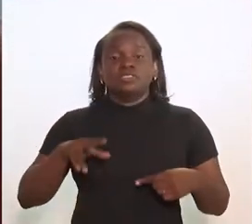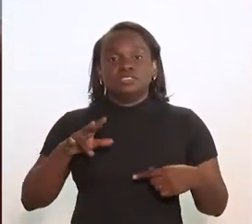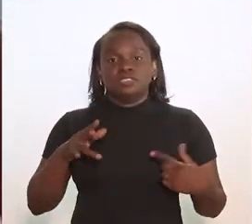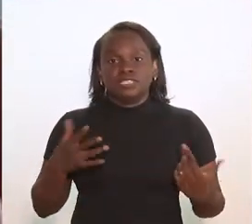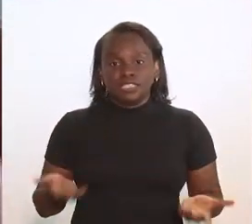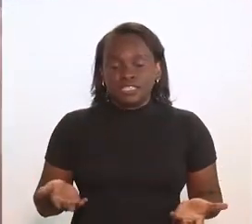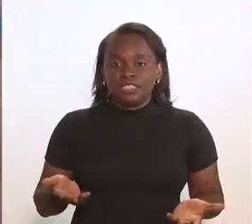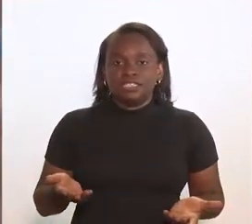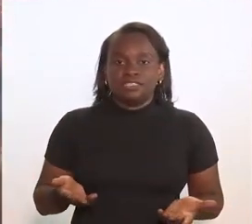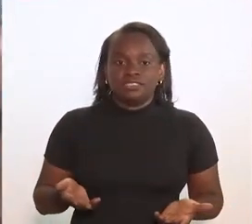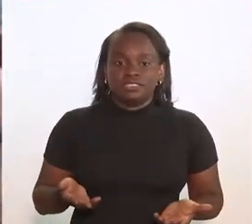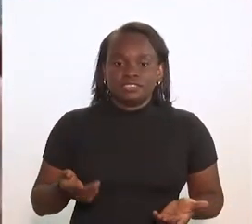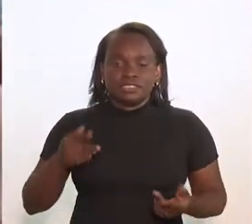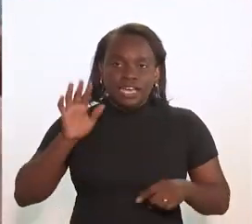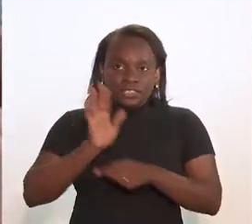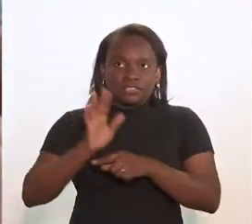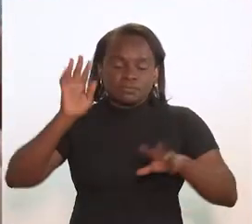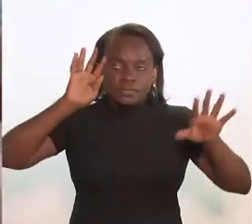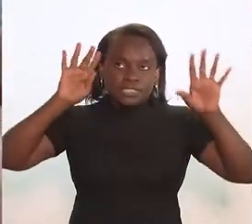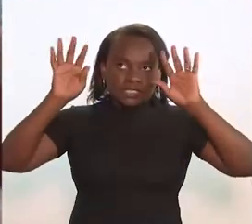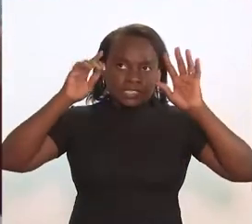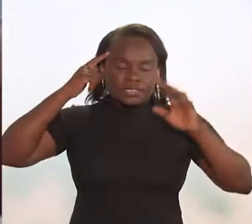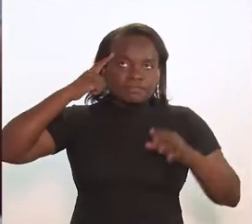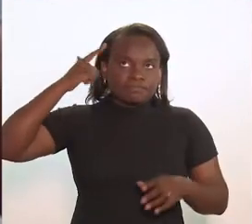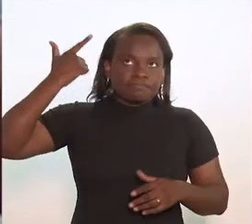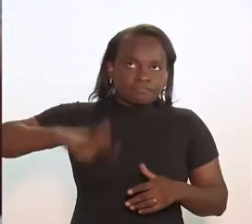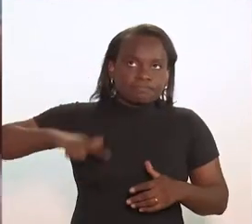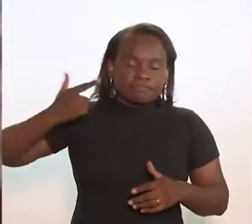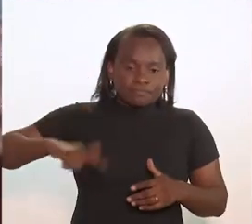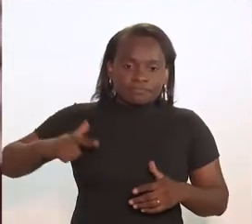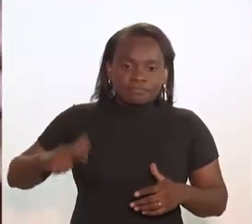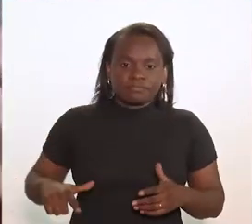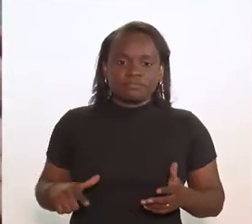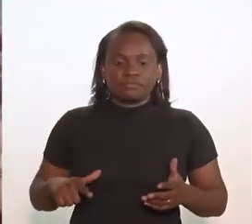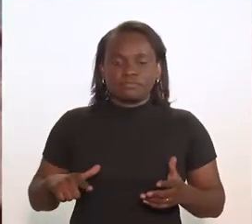públicas vão a gente repensar